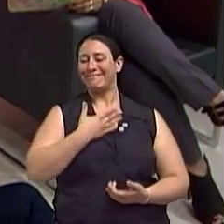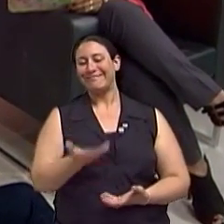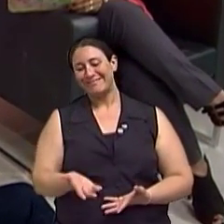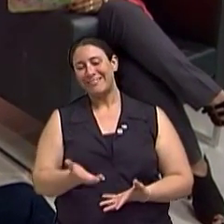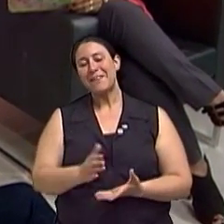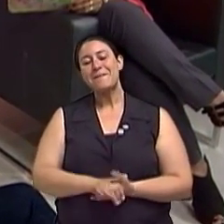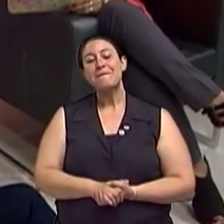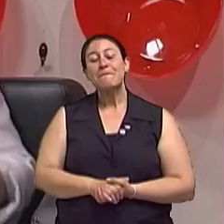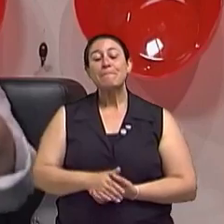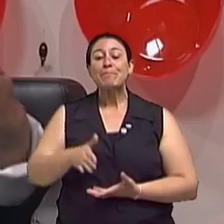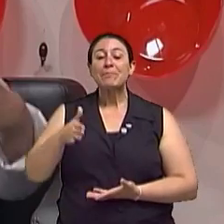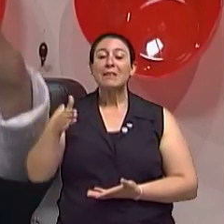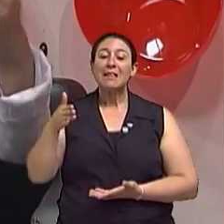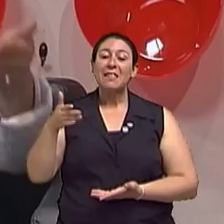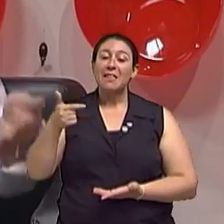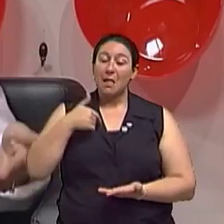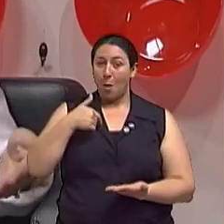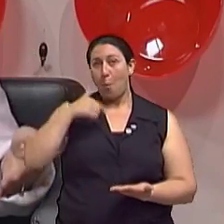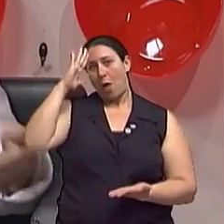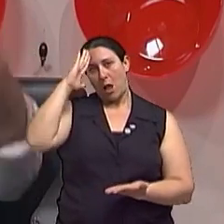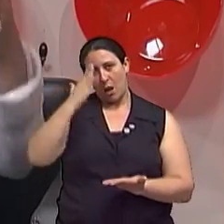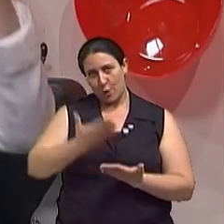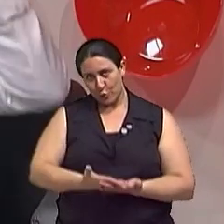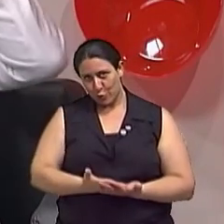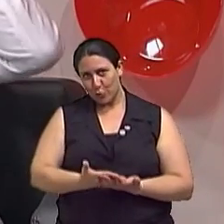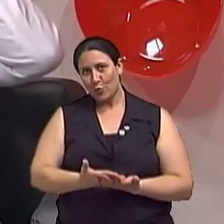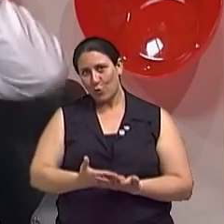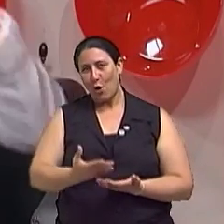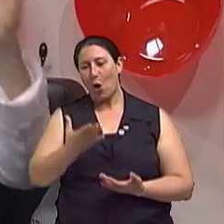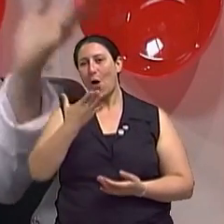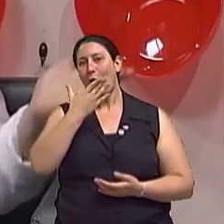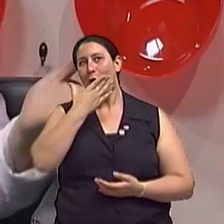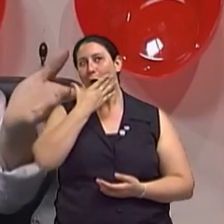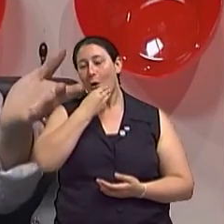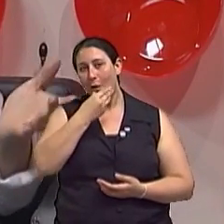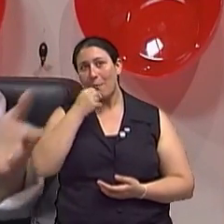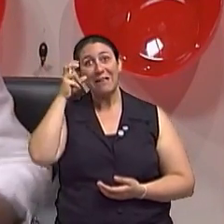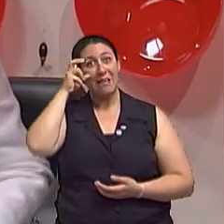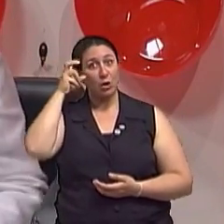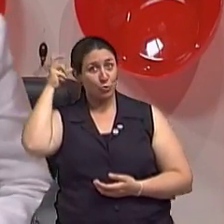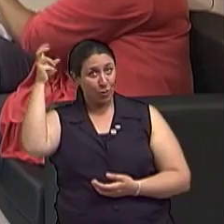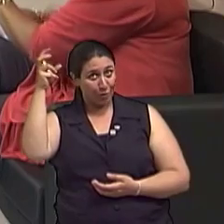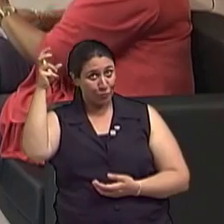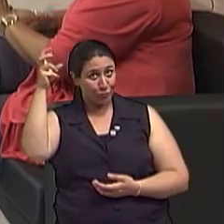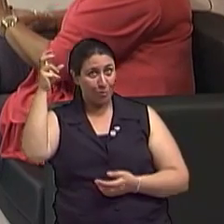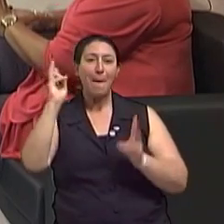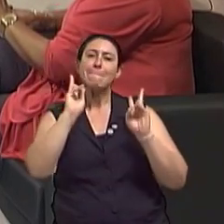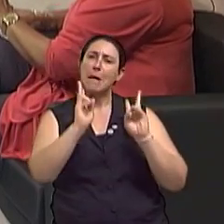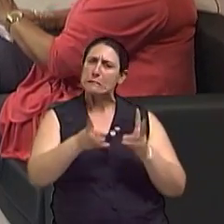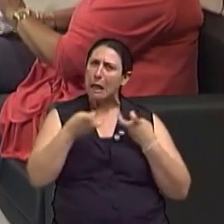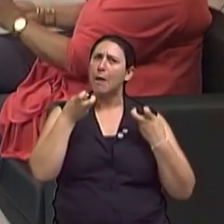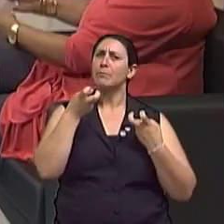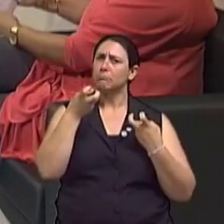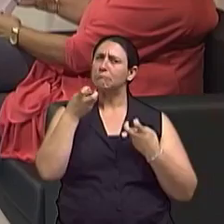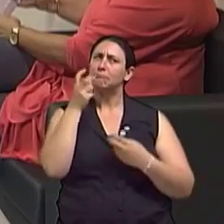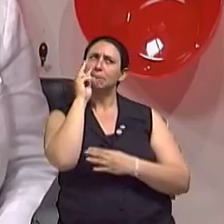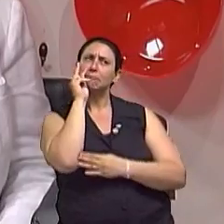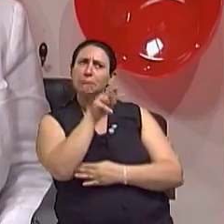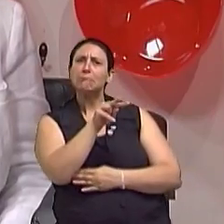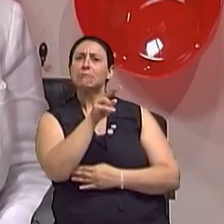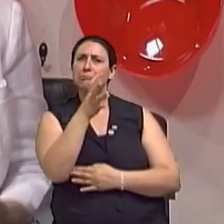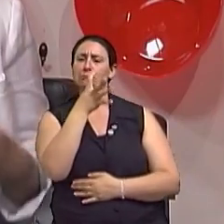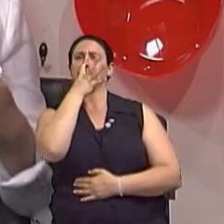Acredito que homens inteligentes reconhecem a inteligência das mulheres. Prestem bem atenção, homens. Homens